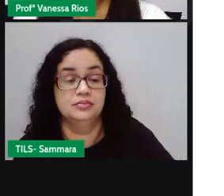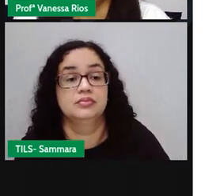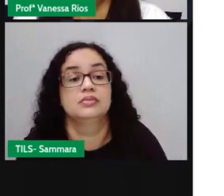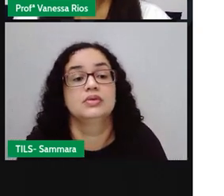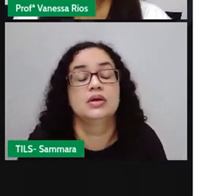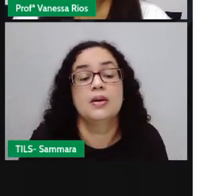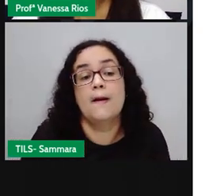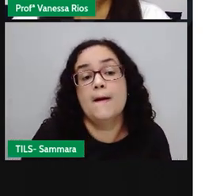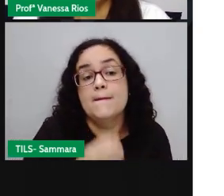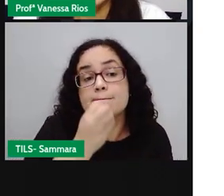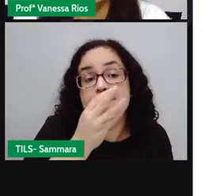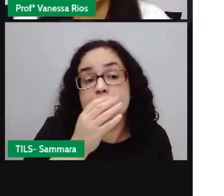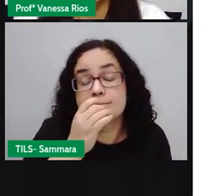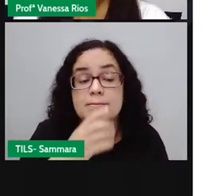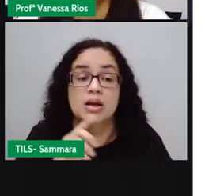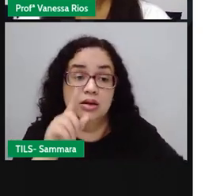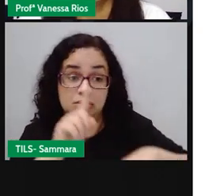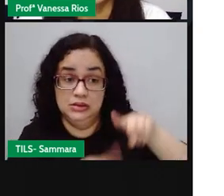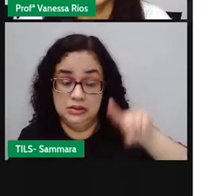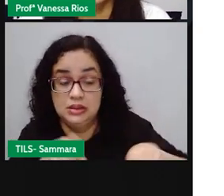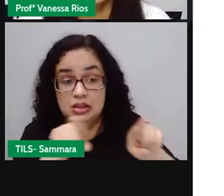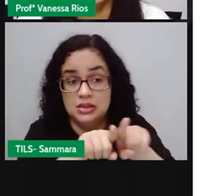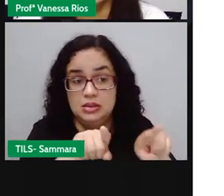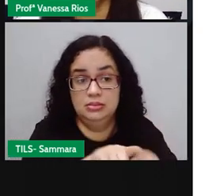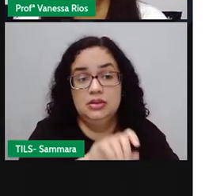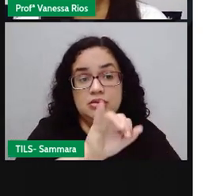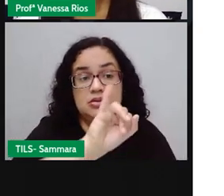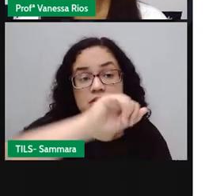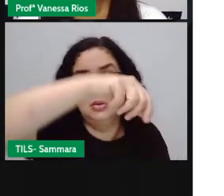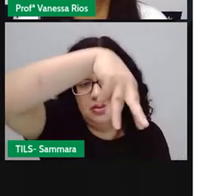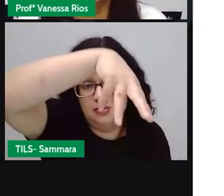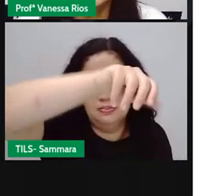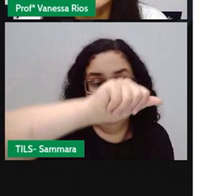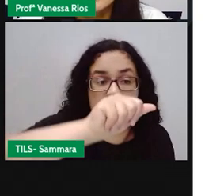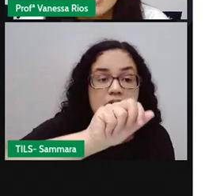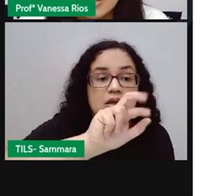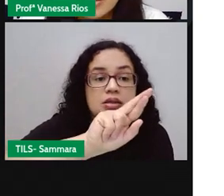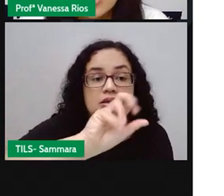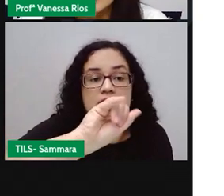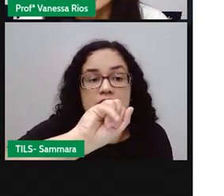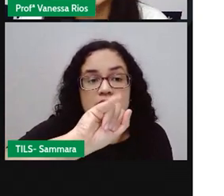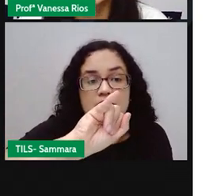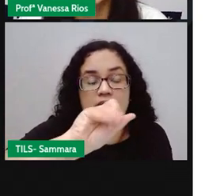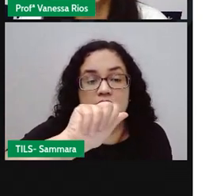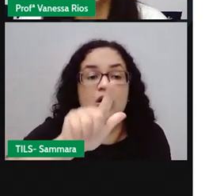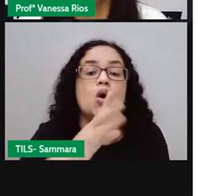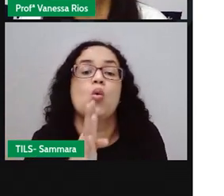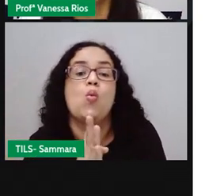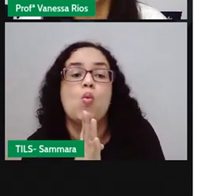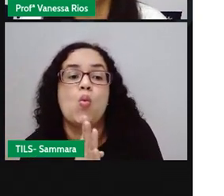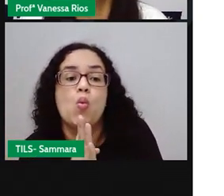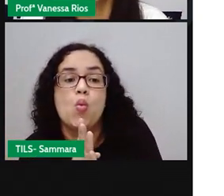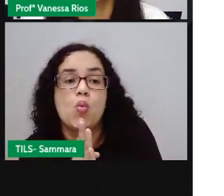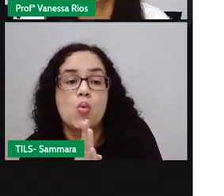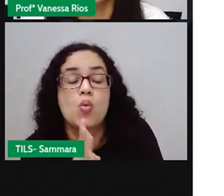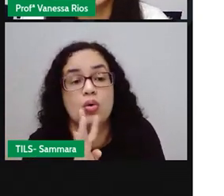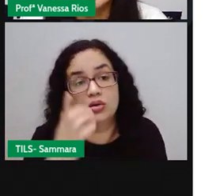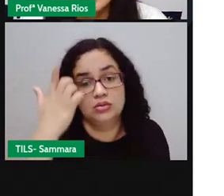que esses bens materiais e imateriais, eles se tornem conhecidos e também sejam